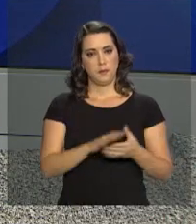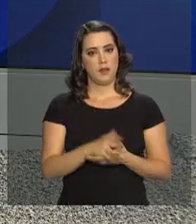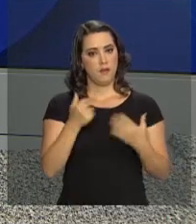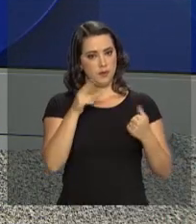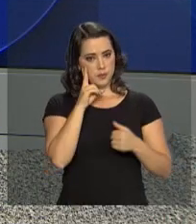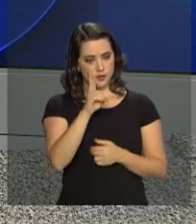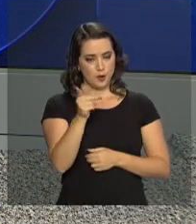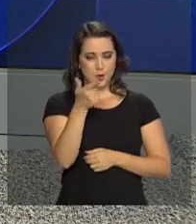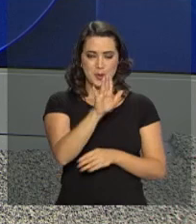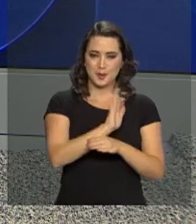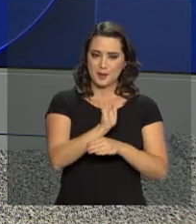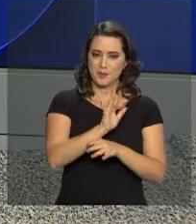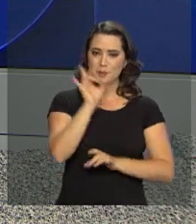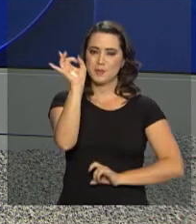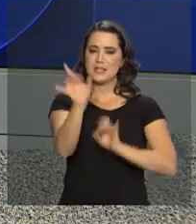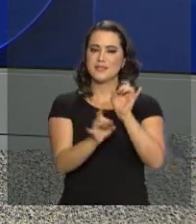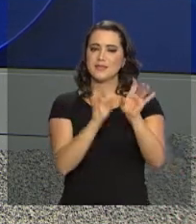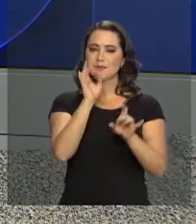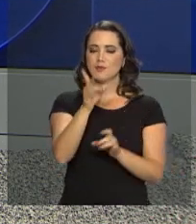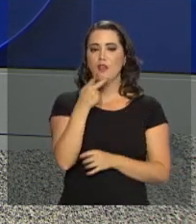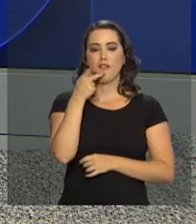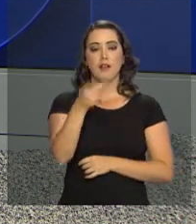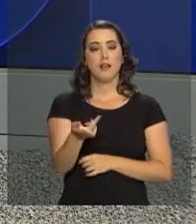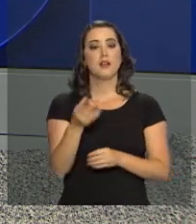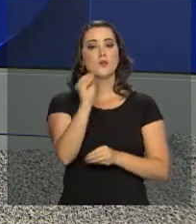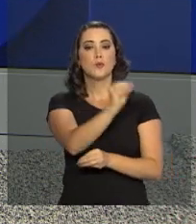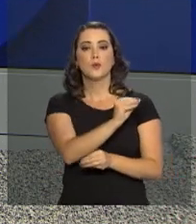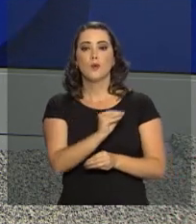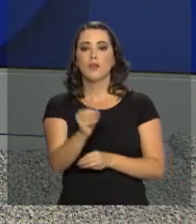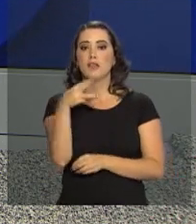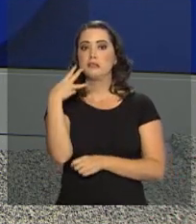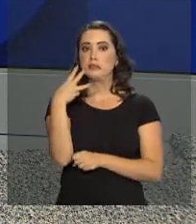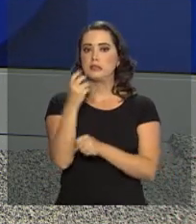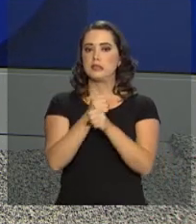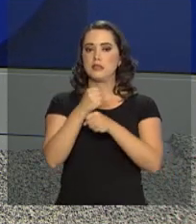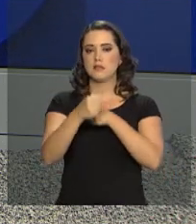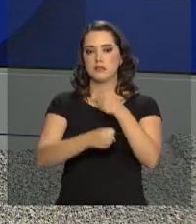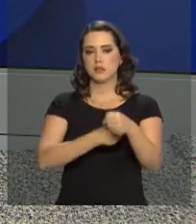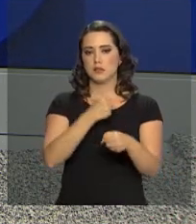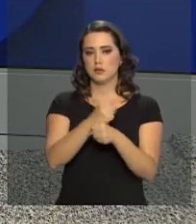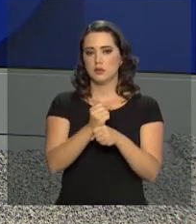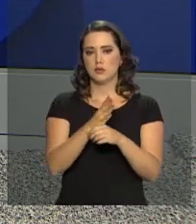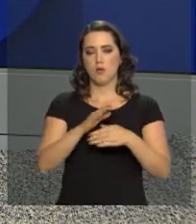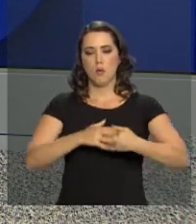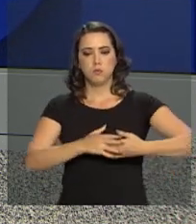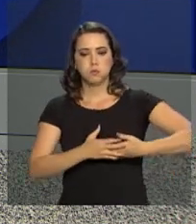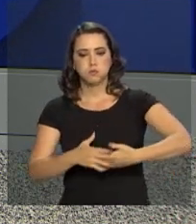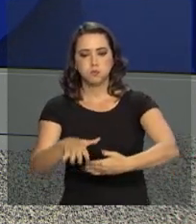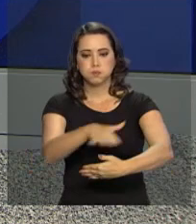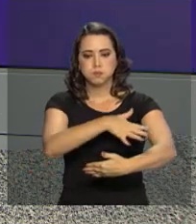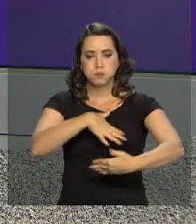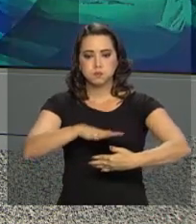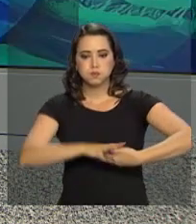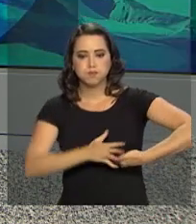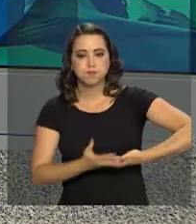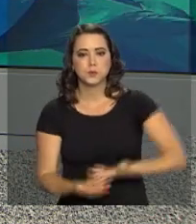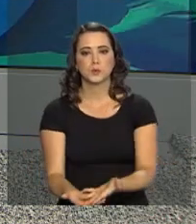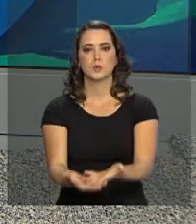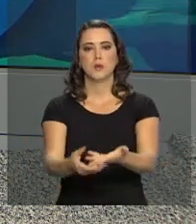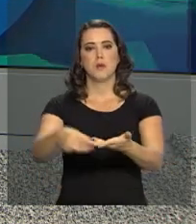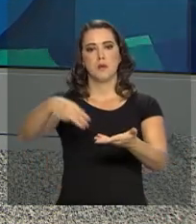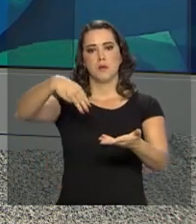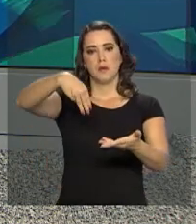ver agora mais uma reportagem especial da NBR sobre o trabalho de recuperação após três anos do rompimento da